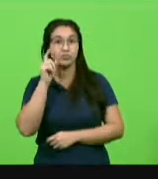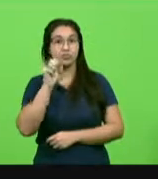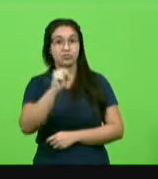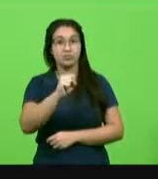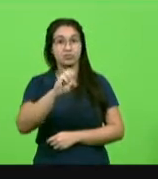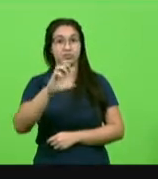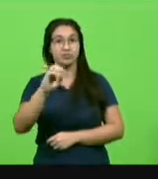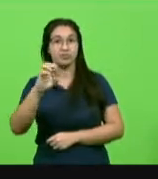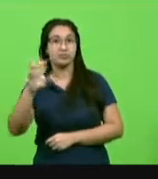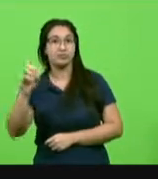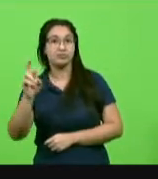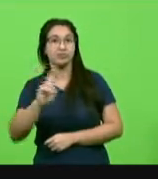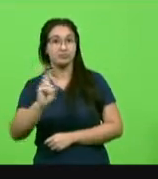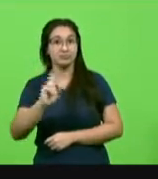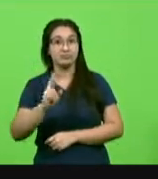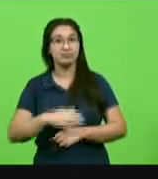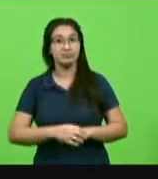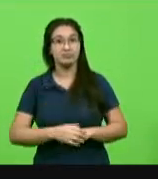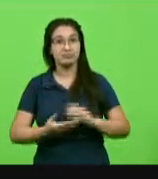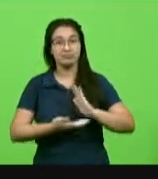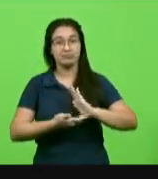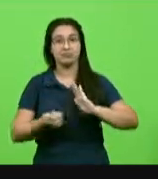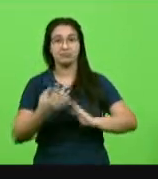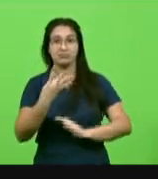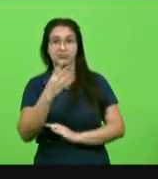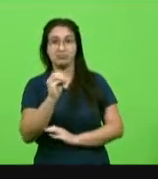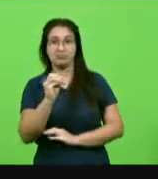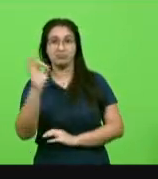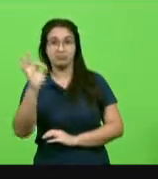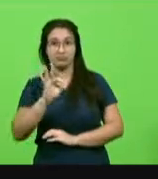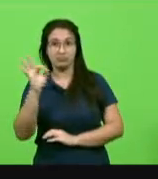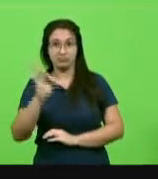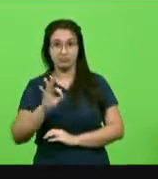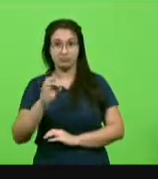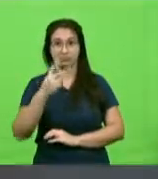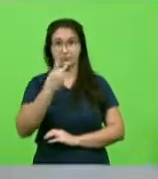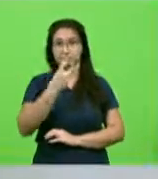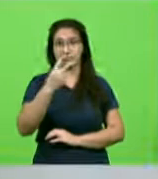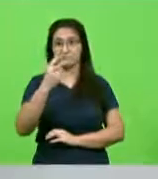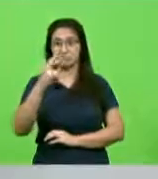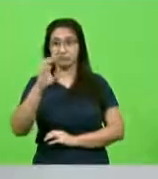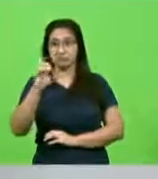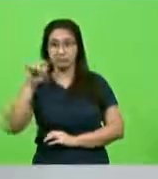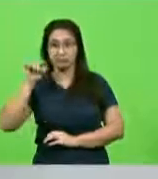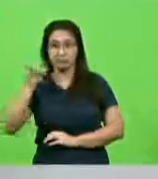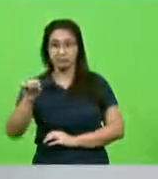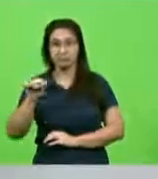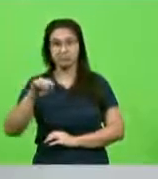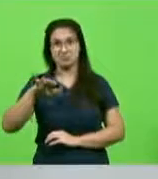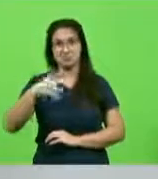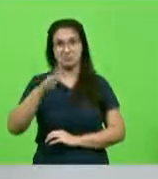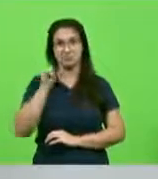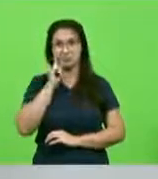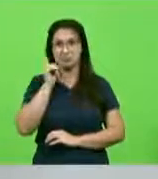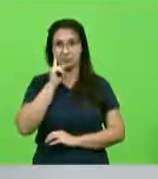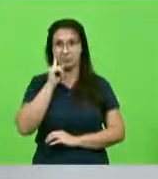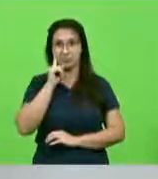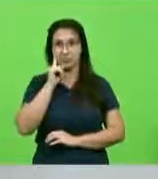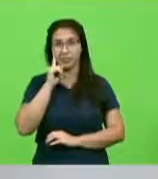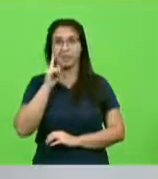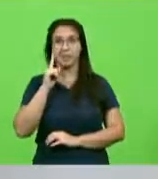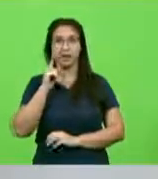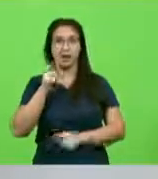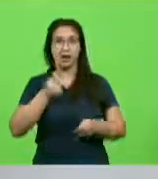800, tira 40% de R$ mil, que é uma média diária de um leito, vai economizar por